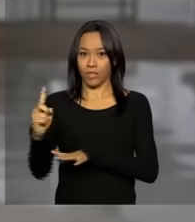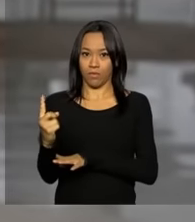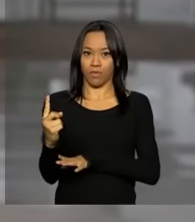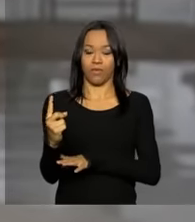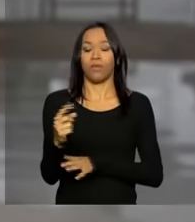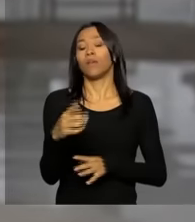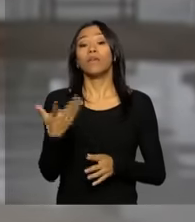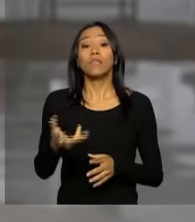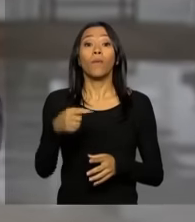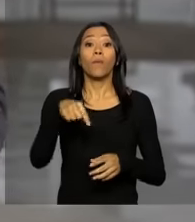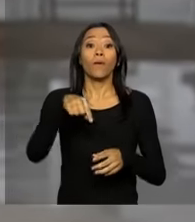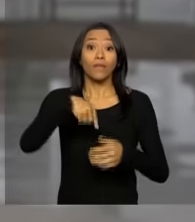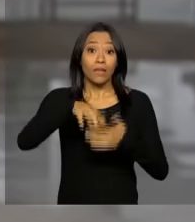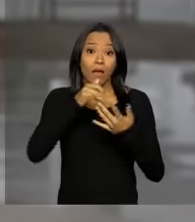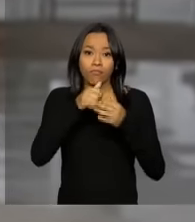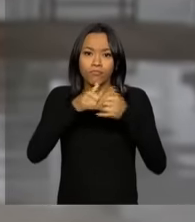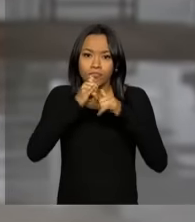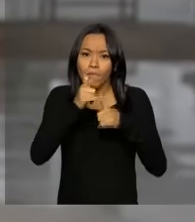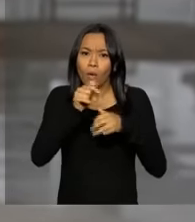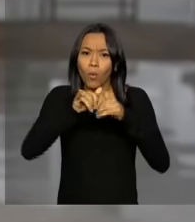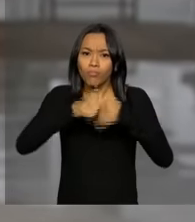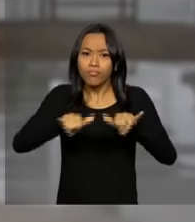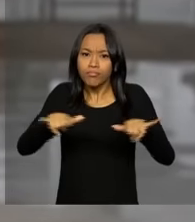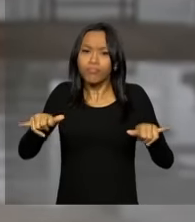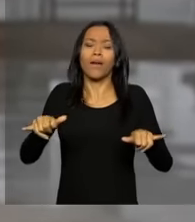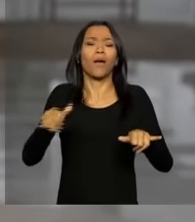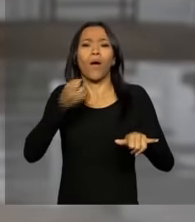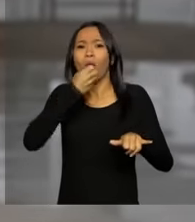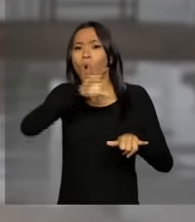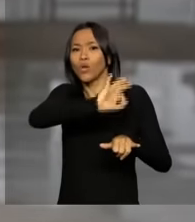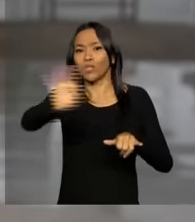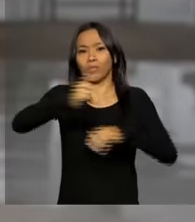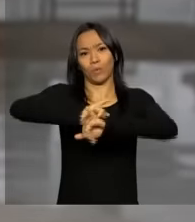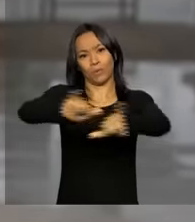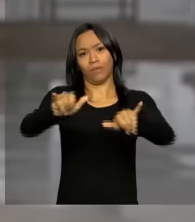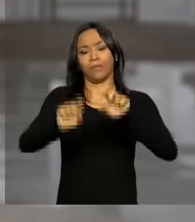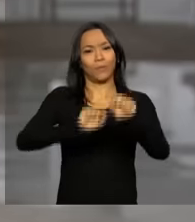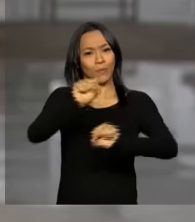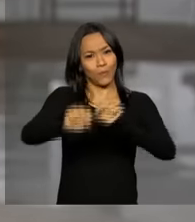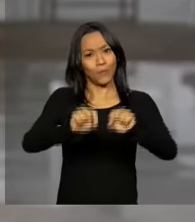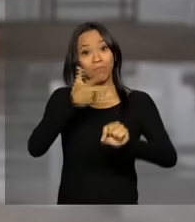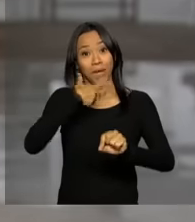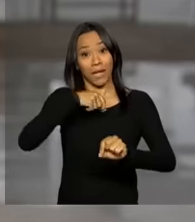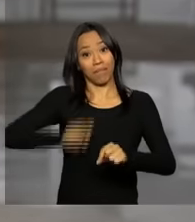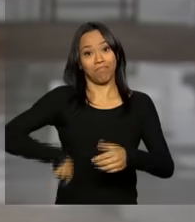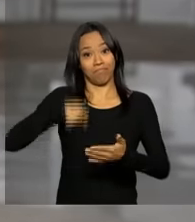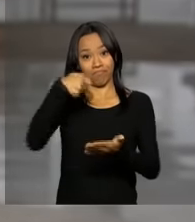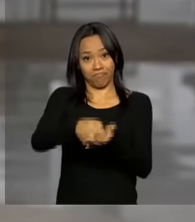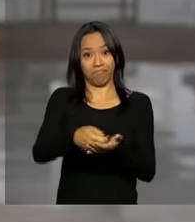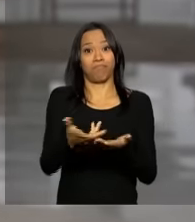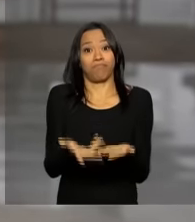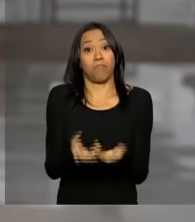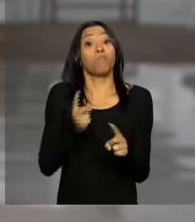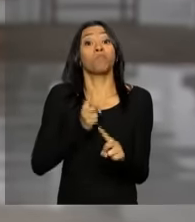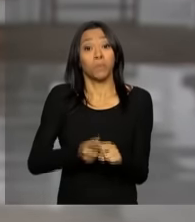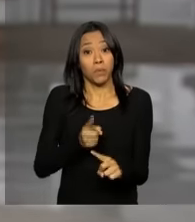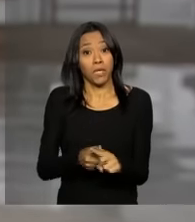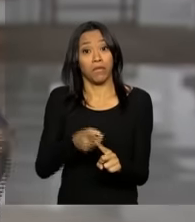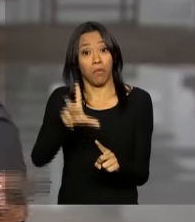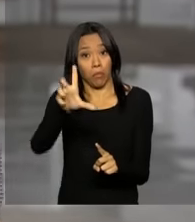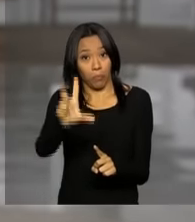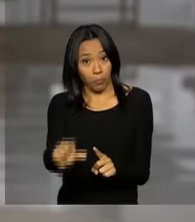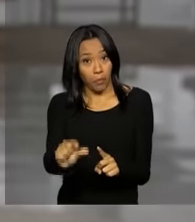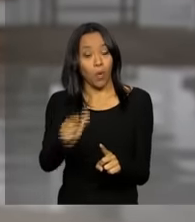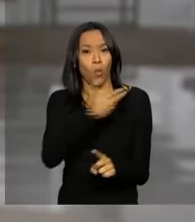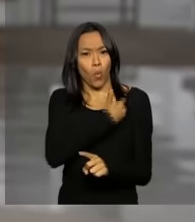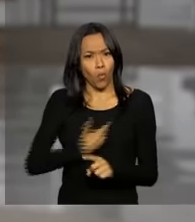reservatórios das hidrelétricas é uma boa notícia, principalmente para o bolso do consumidor. Isso porque, dessa